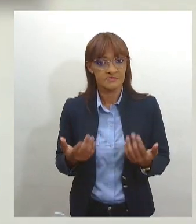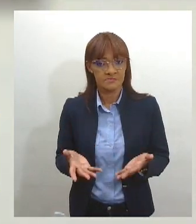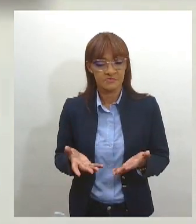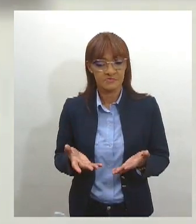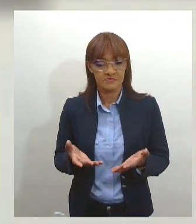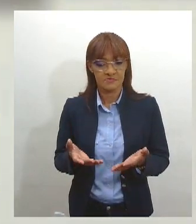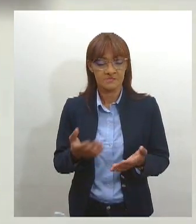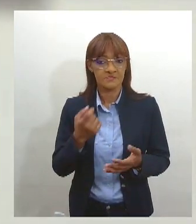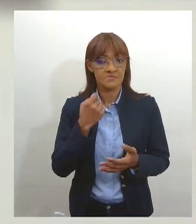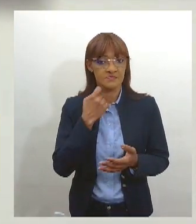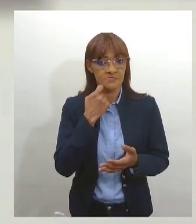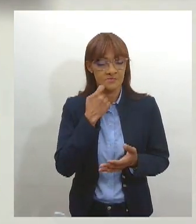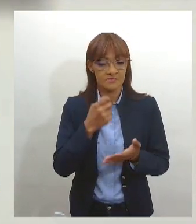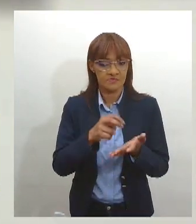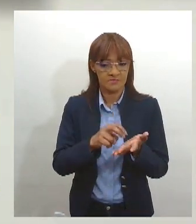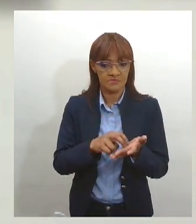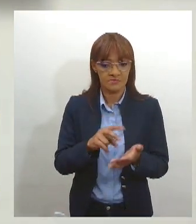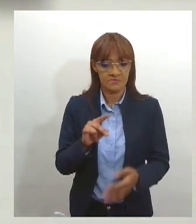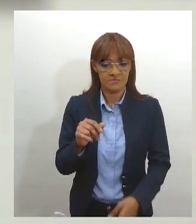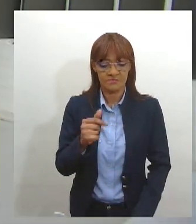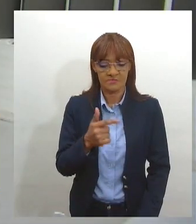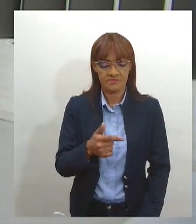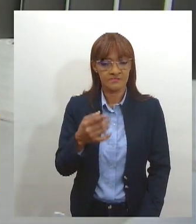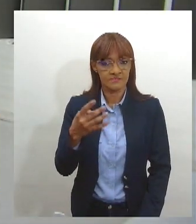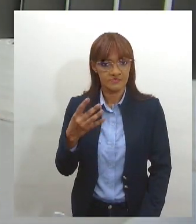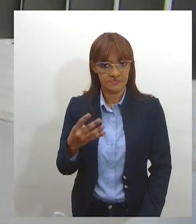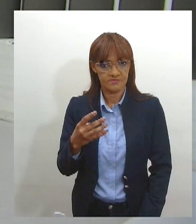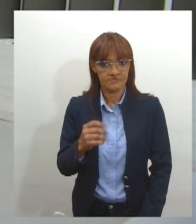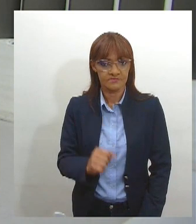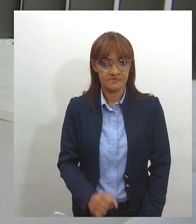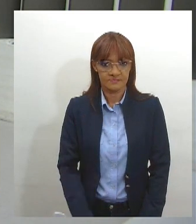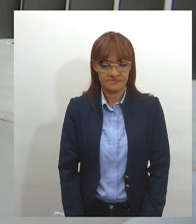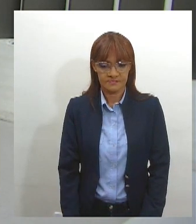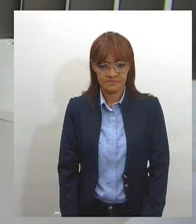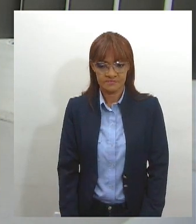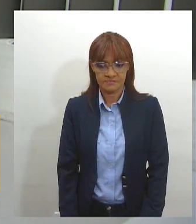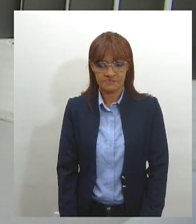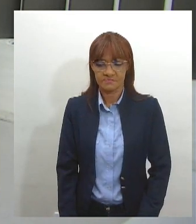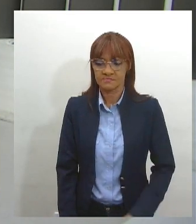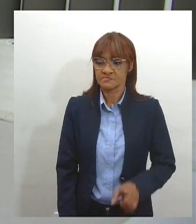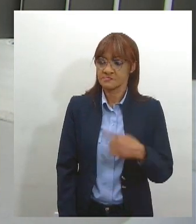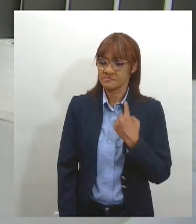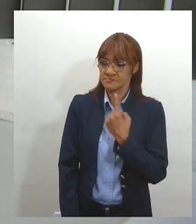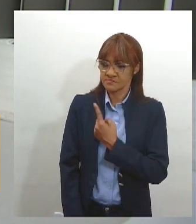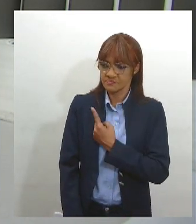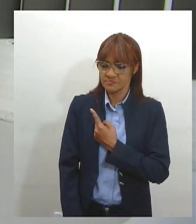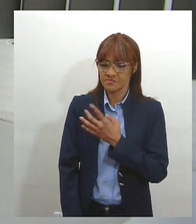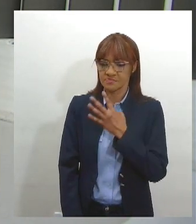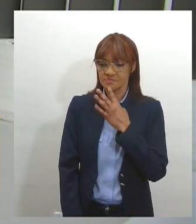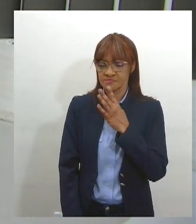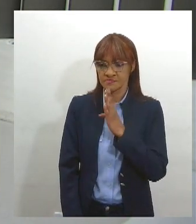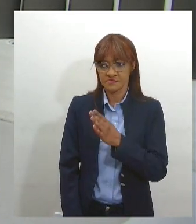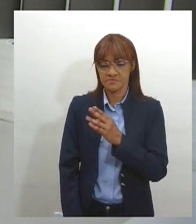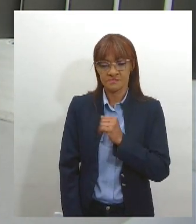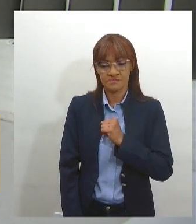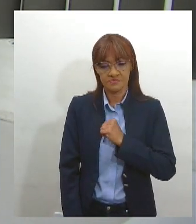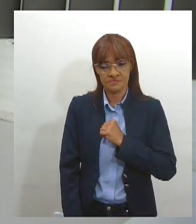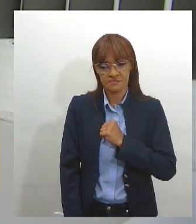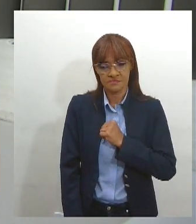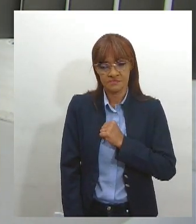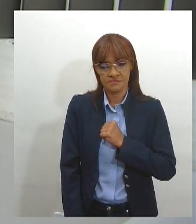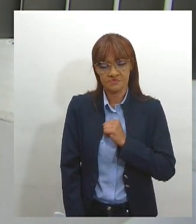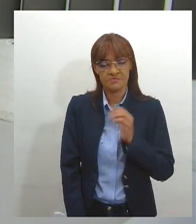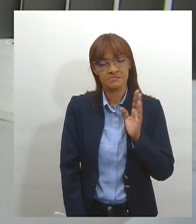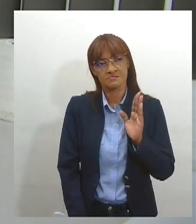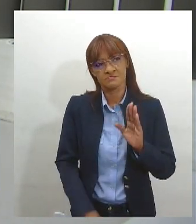dia 24, estaremos no centro da cidade. A gente sabe que, infelizmente, 80 ou talvez até um